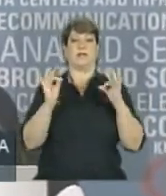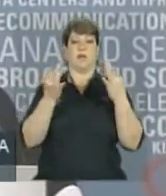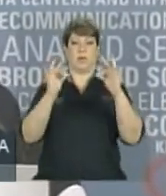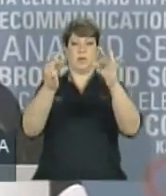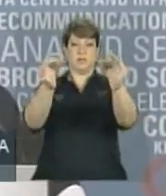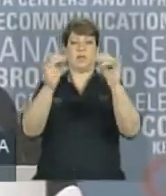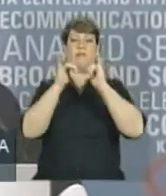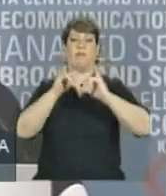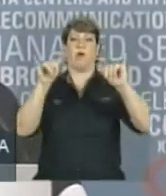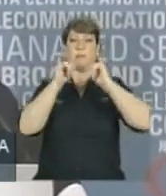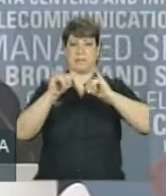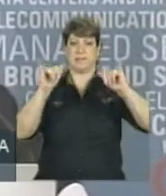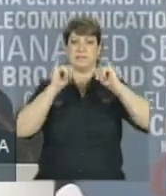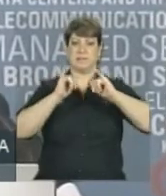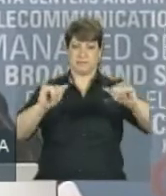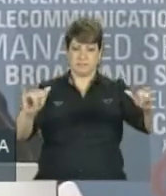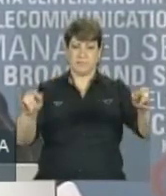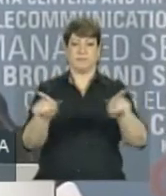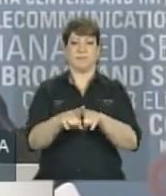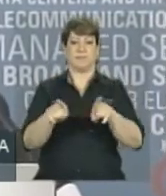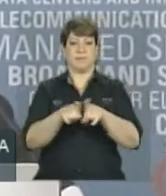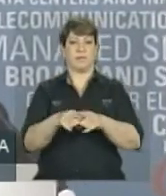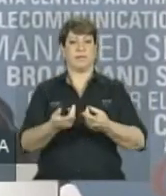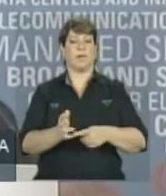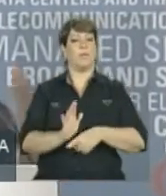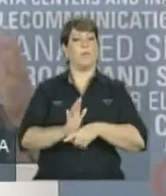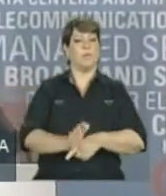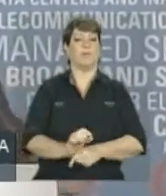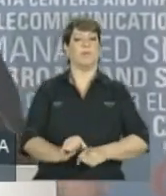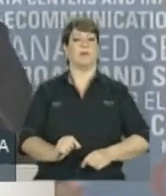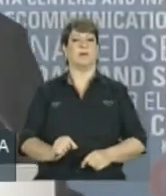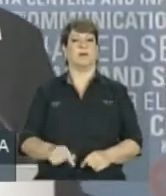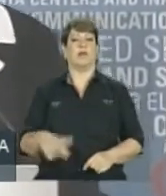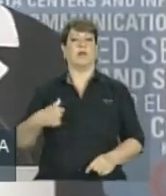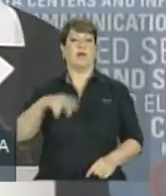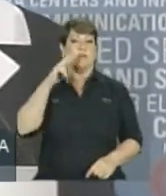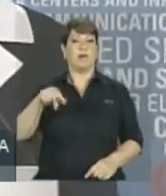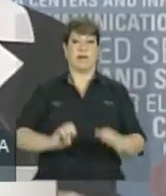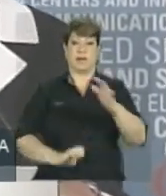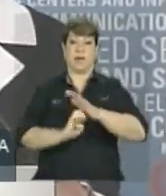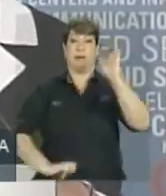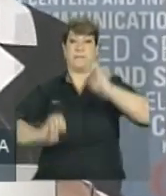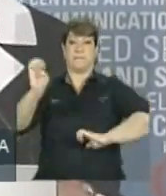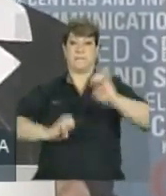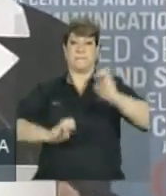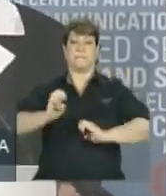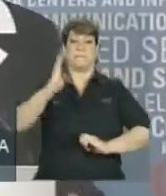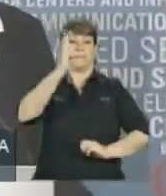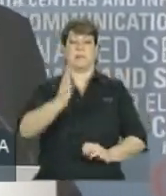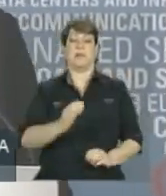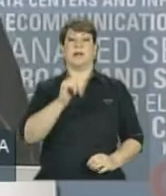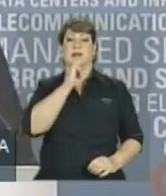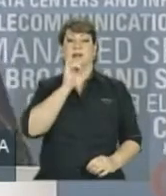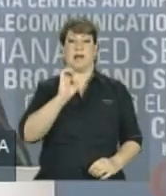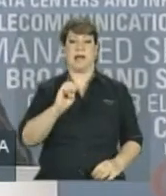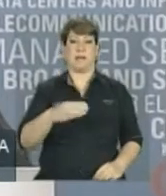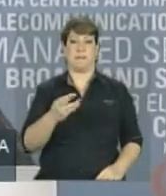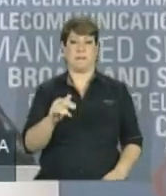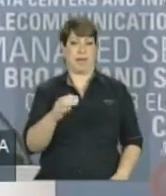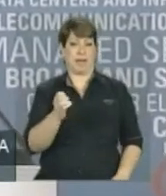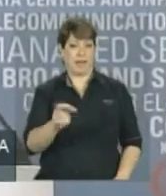da informação e cooperarmos. Vimos empresas brasileiras, como a Embraer, por exemplo,